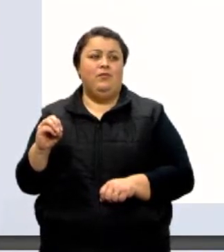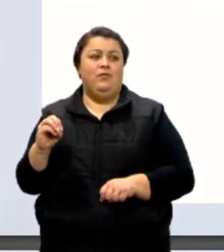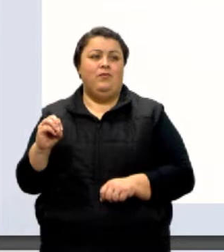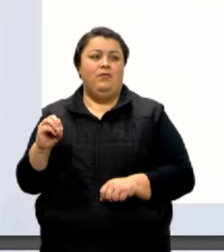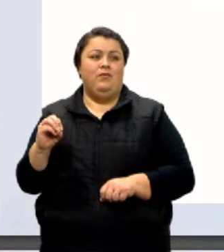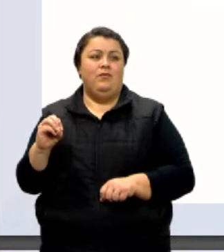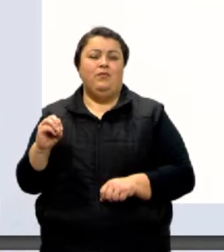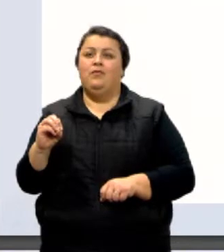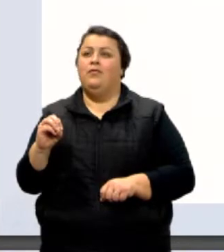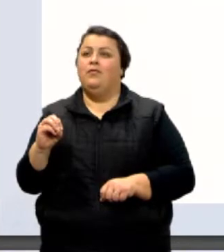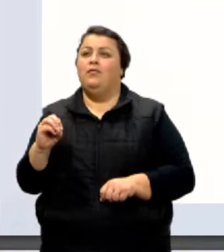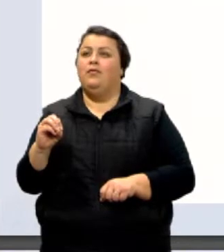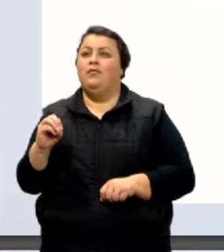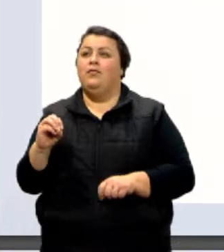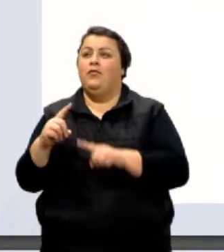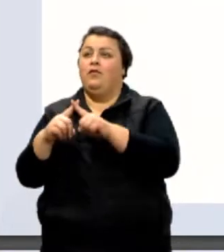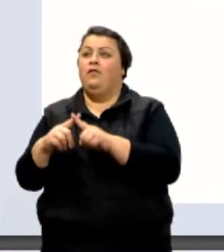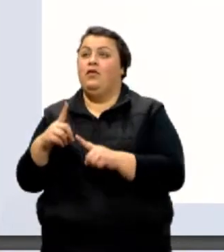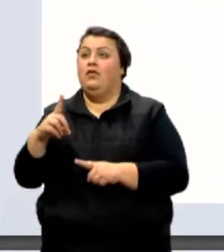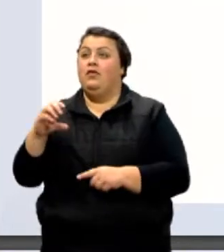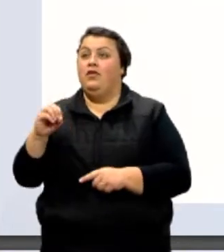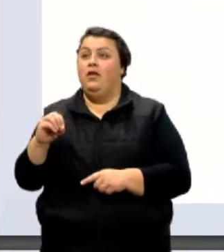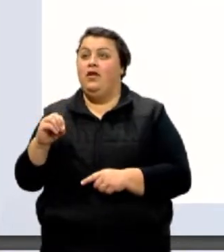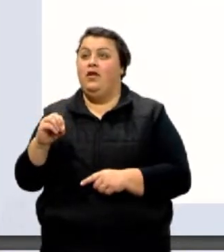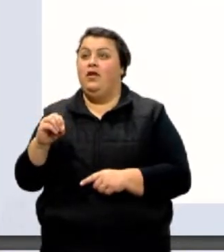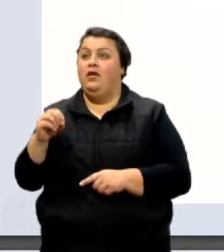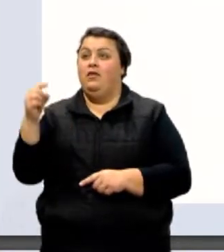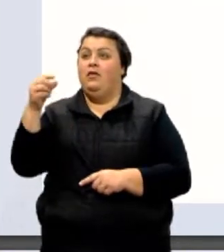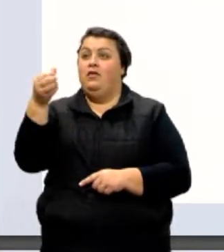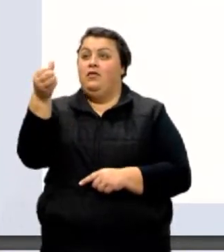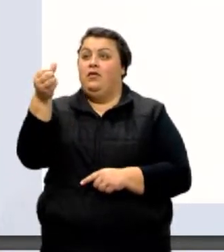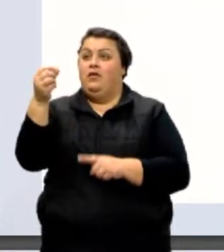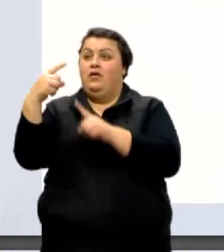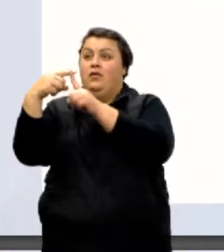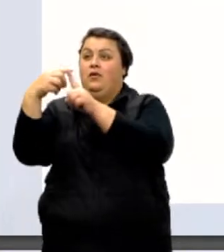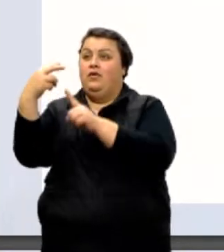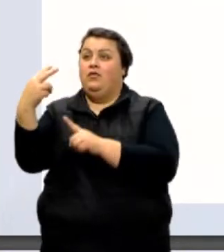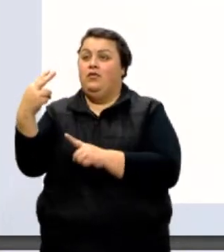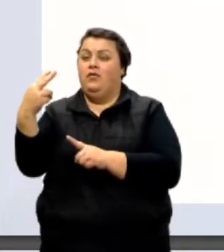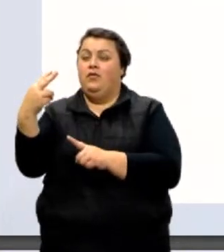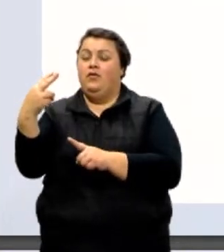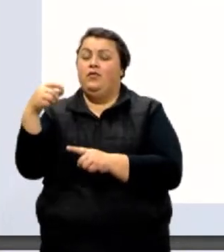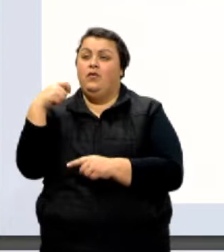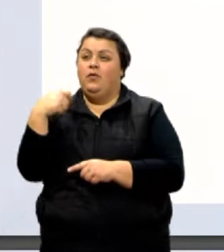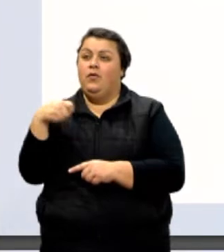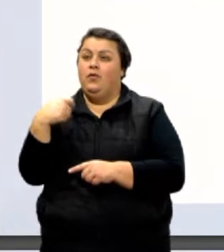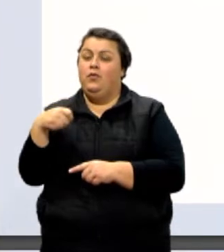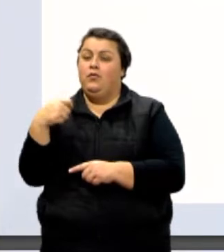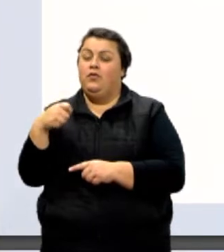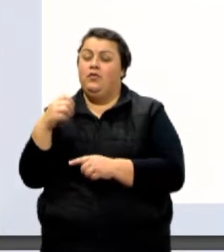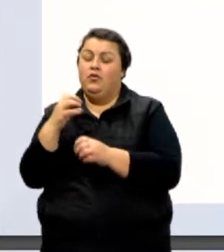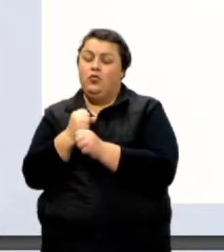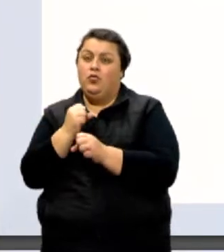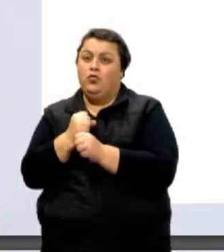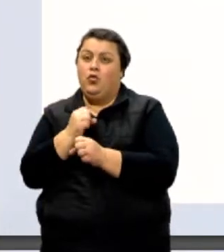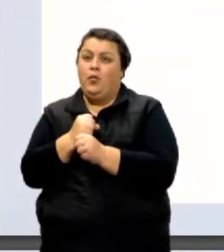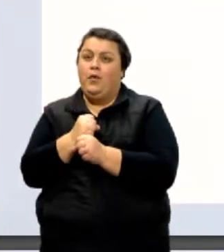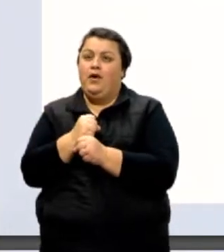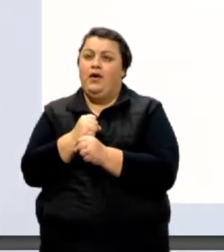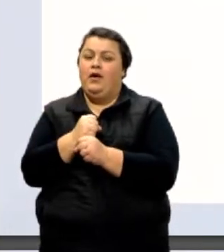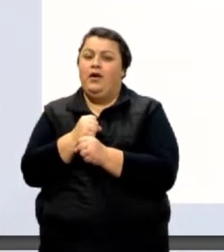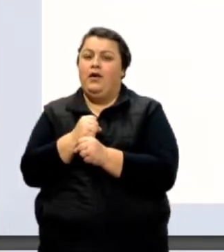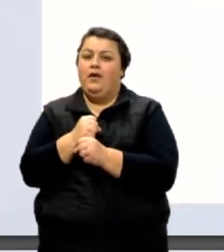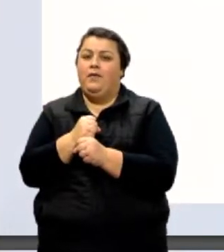7,30 vezes 10 na menos 6. eu desloquei para a esquerda, eu preciso somar ao